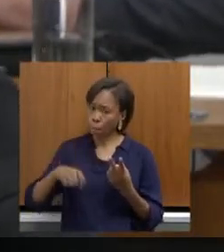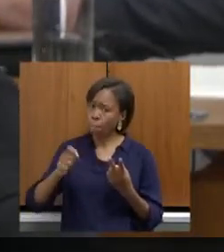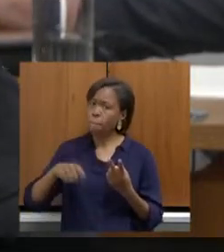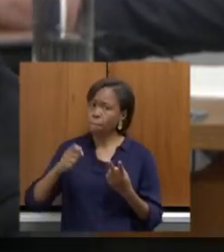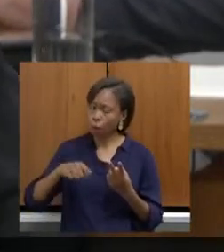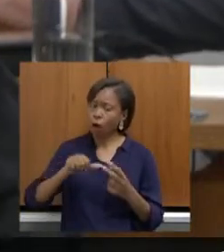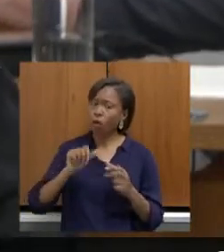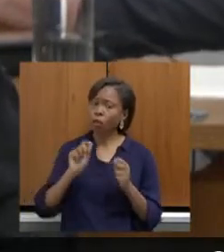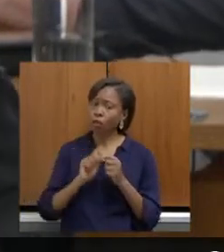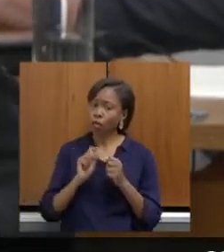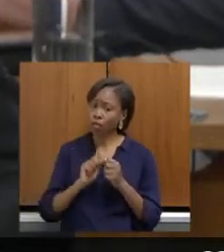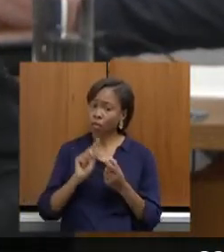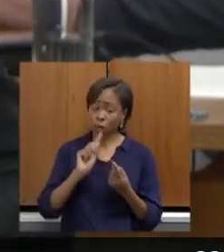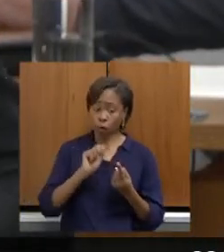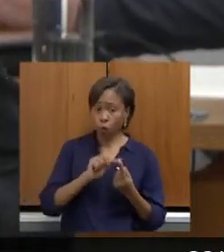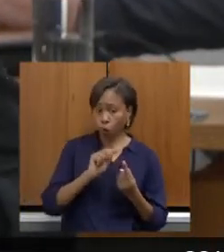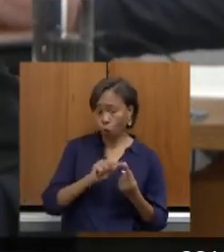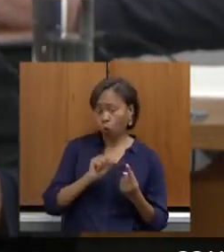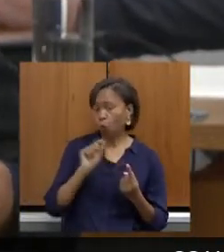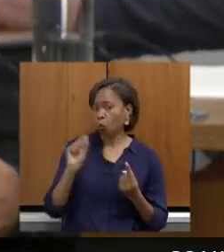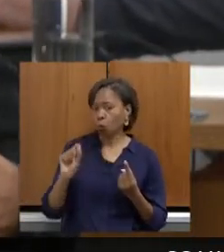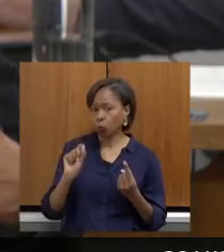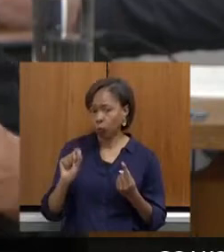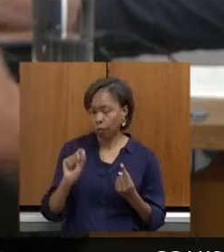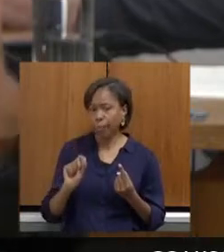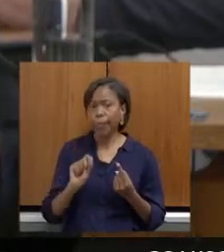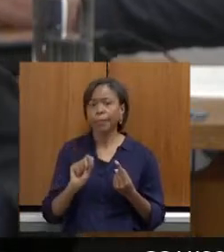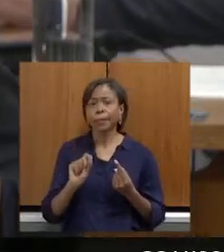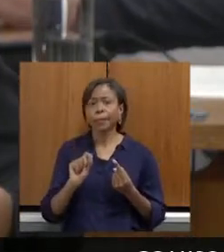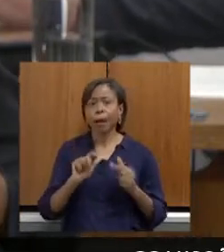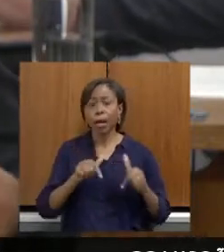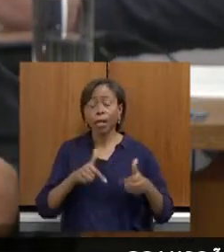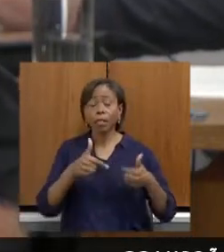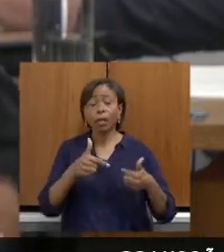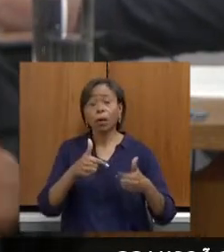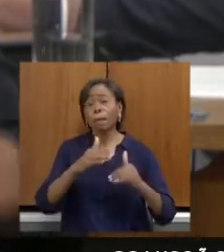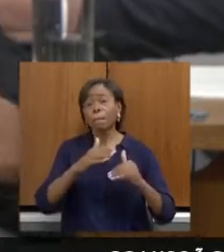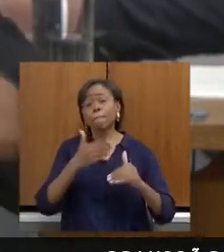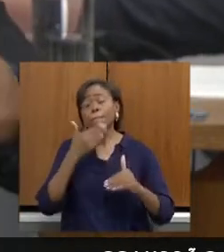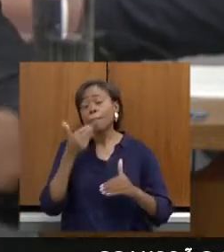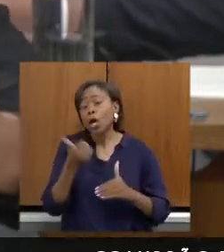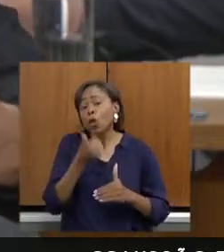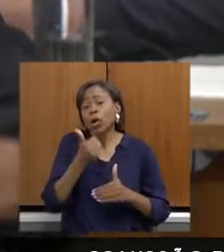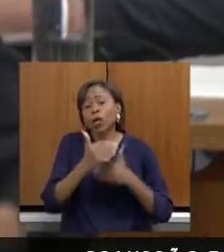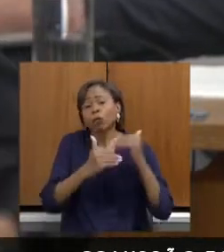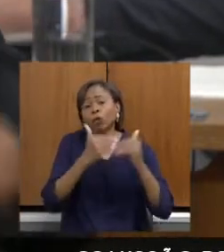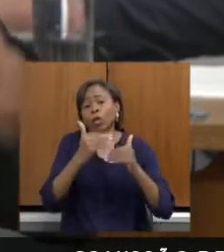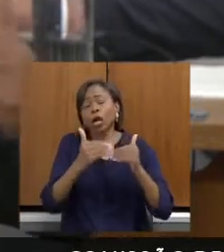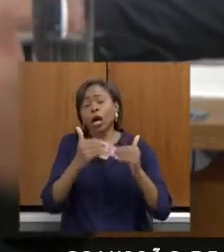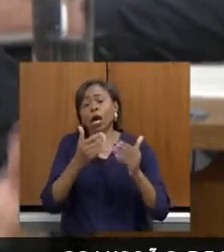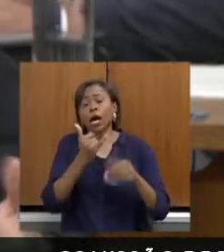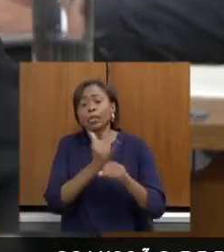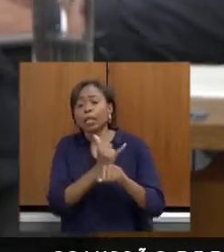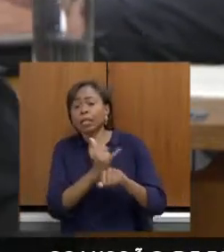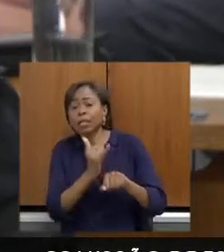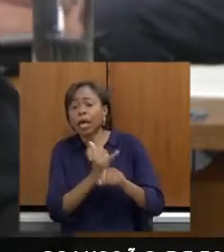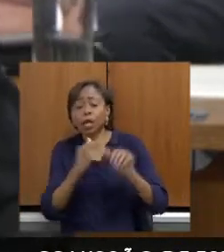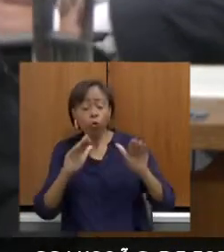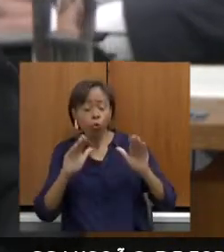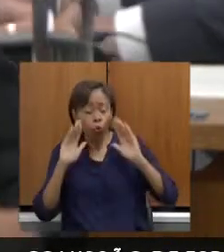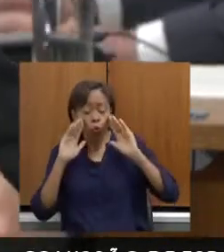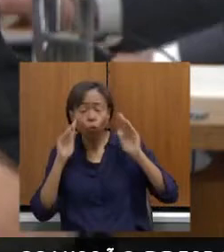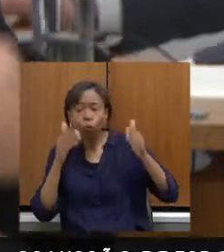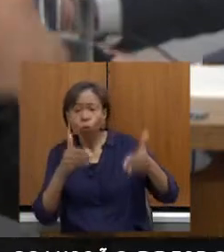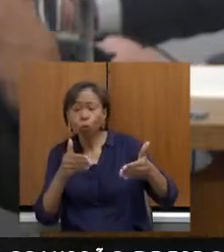paralela. Um, inclusive, que eu acho que é de tramitação mais facilitada, que é melhorar operacionalmente o mecanismo, fazer essa focalização.